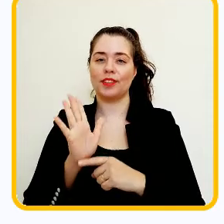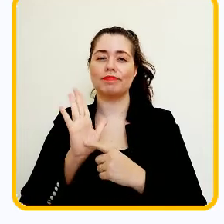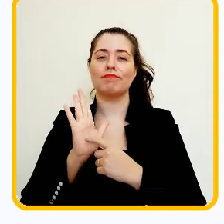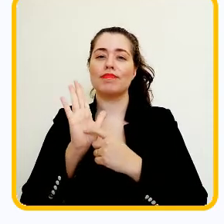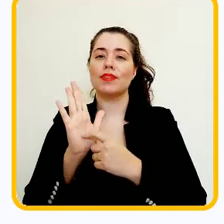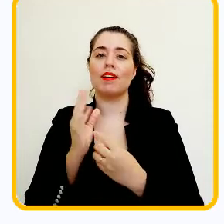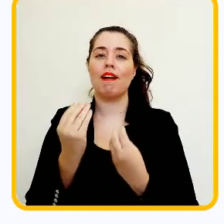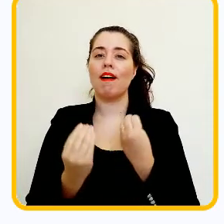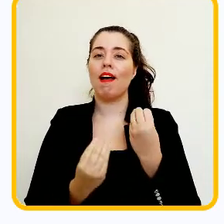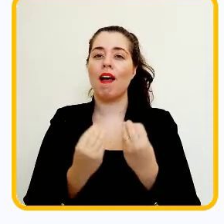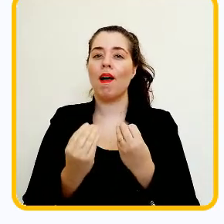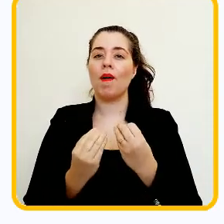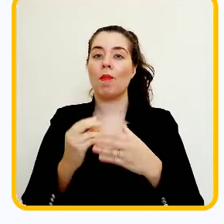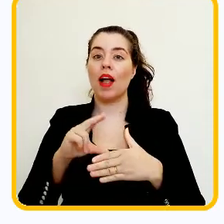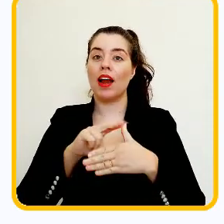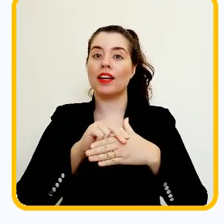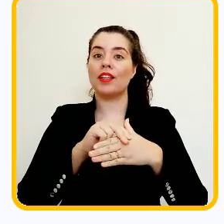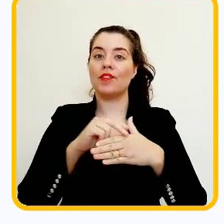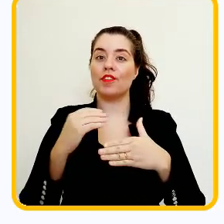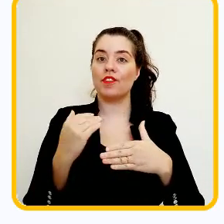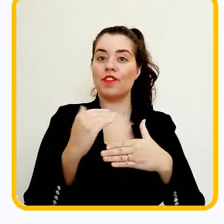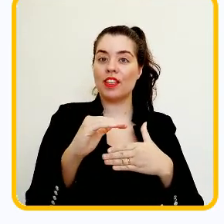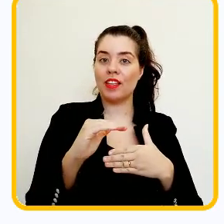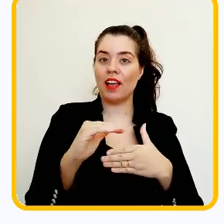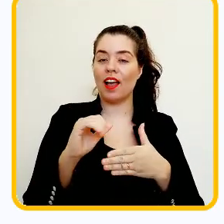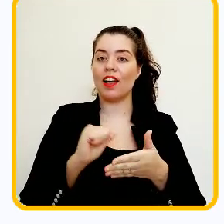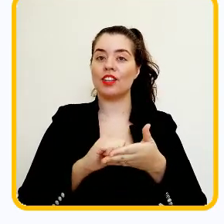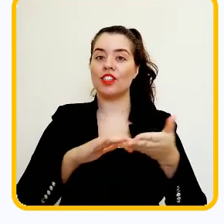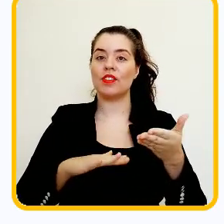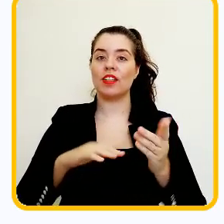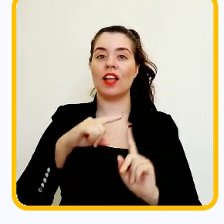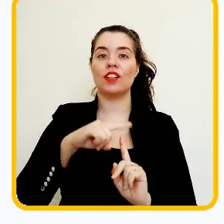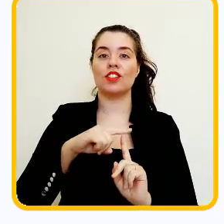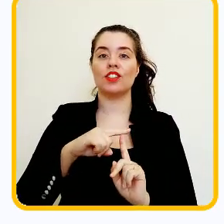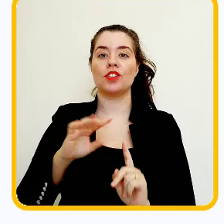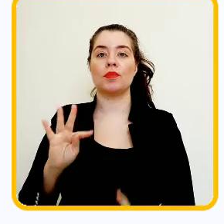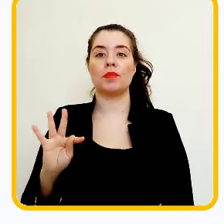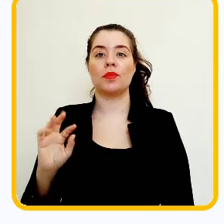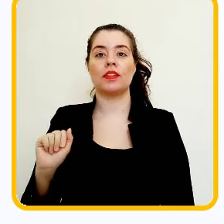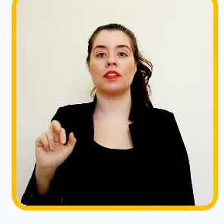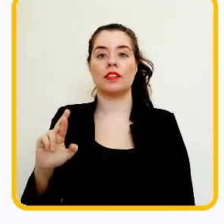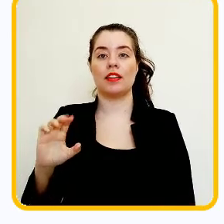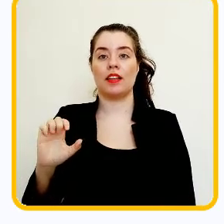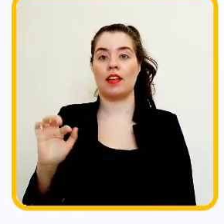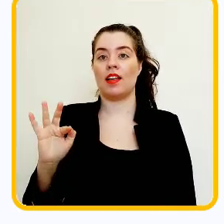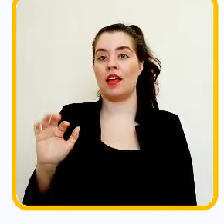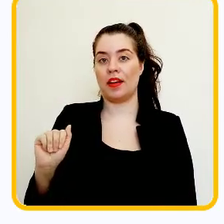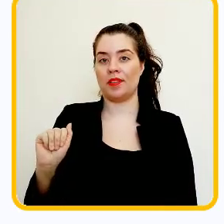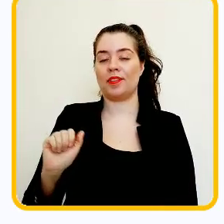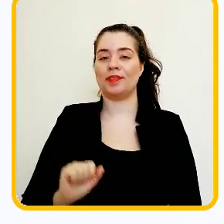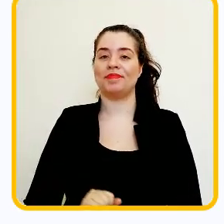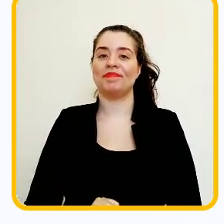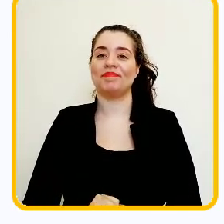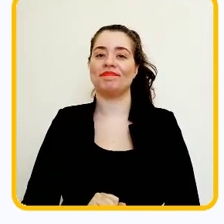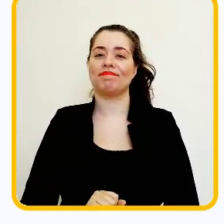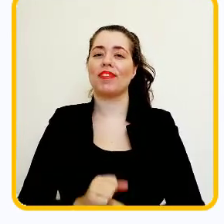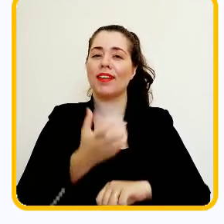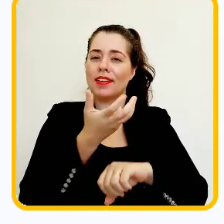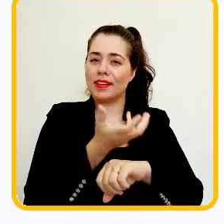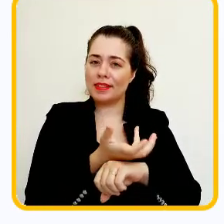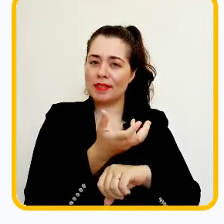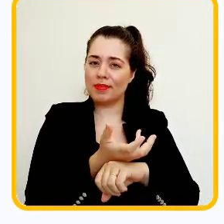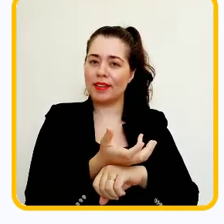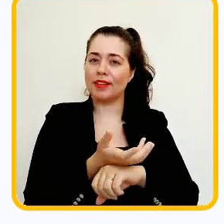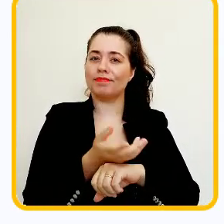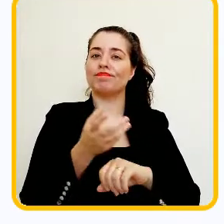Nesse vídeo, vou te mostrar como enviar um arquivo pela atividade do tipo tarefa. No espaço da